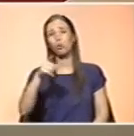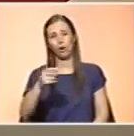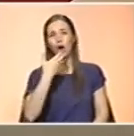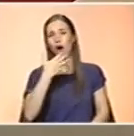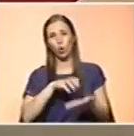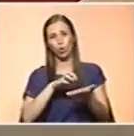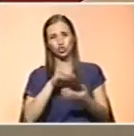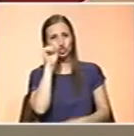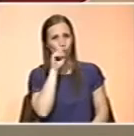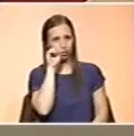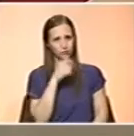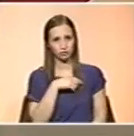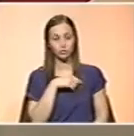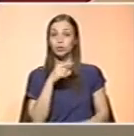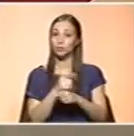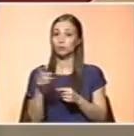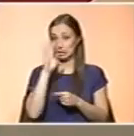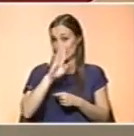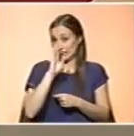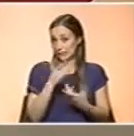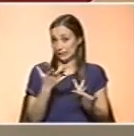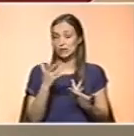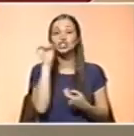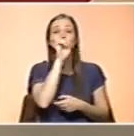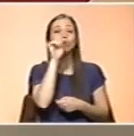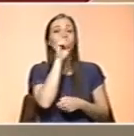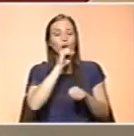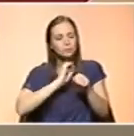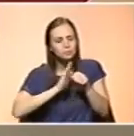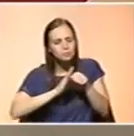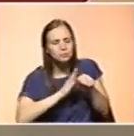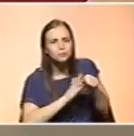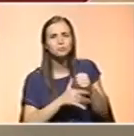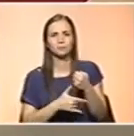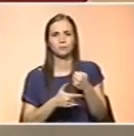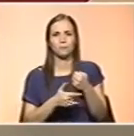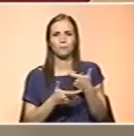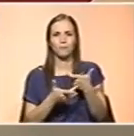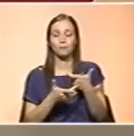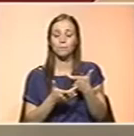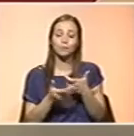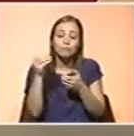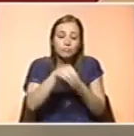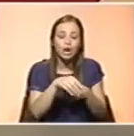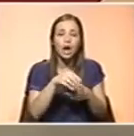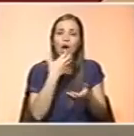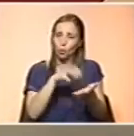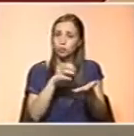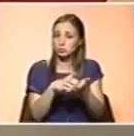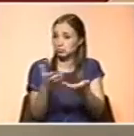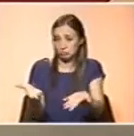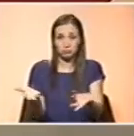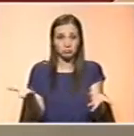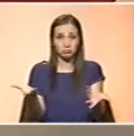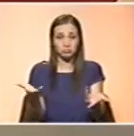Isto é, se nós cortarmos algumas fatias de cenoura e incluirmos no arroz, nós também temos um aporte